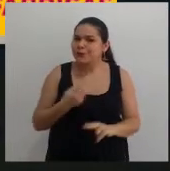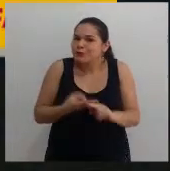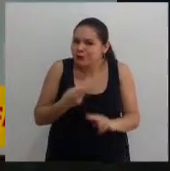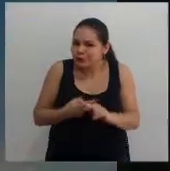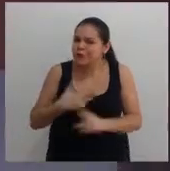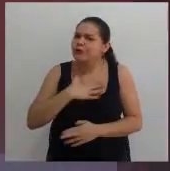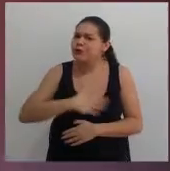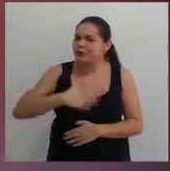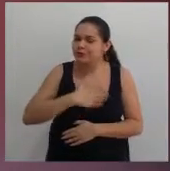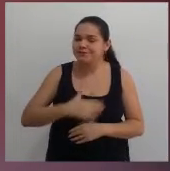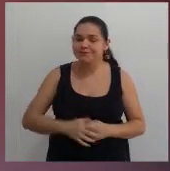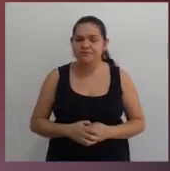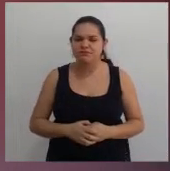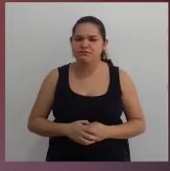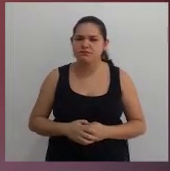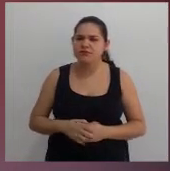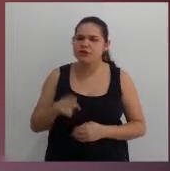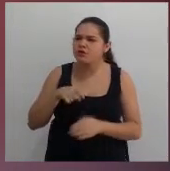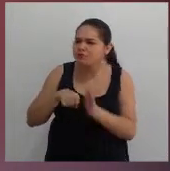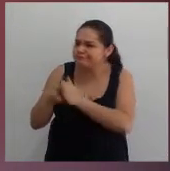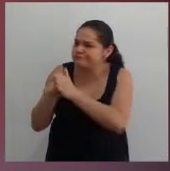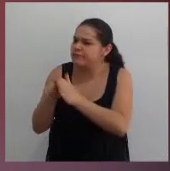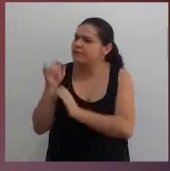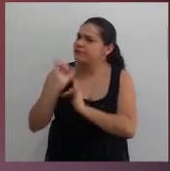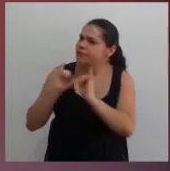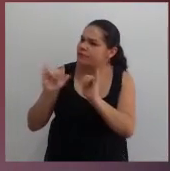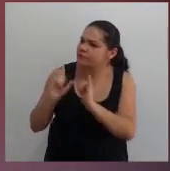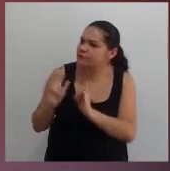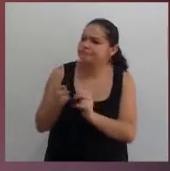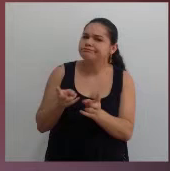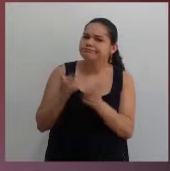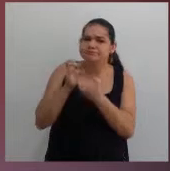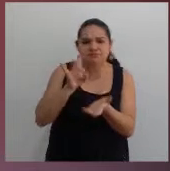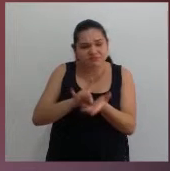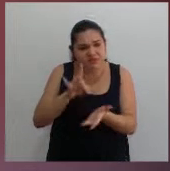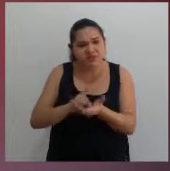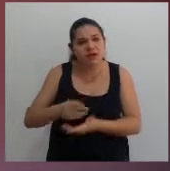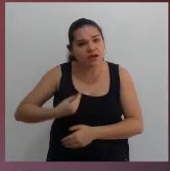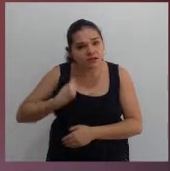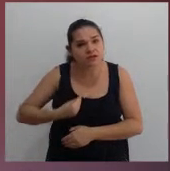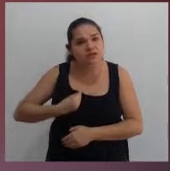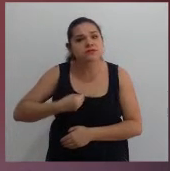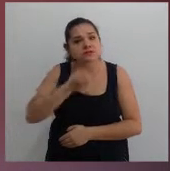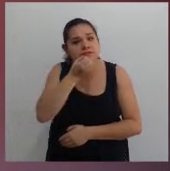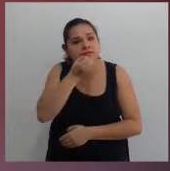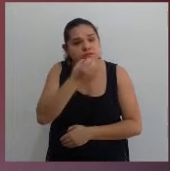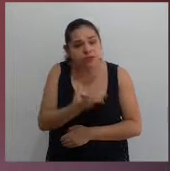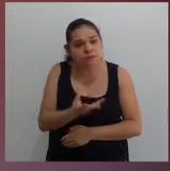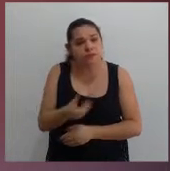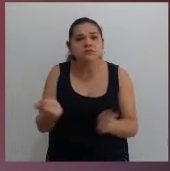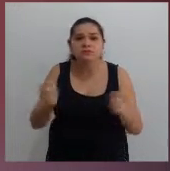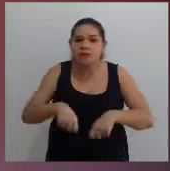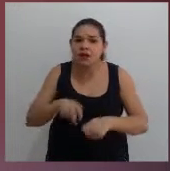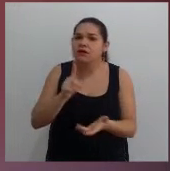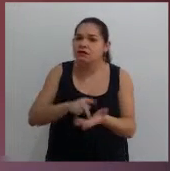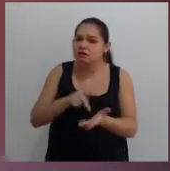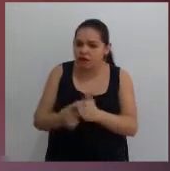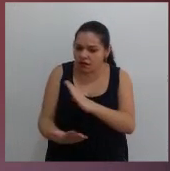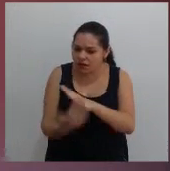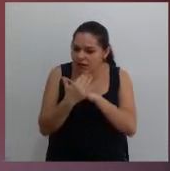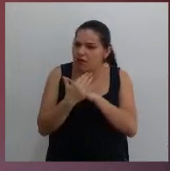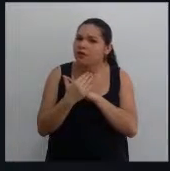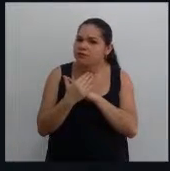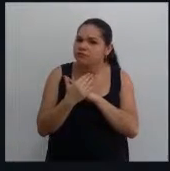não é, Robson? Buscando informação, a gente vê que realmente o projeto existe e ele funciona. E além de tudo, ele é bem